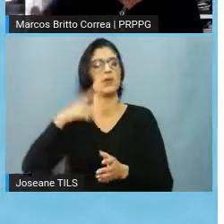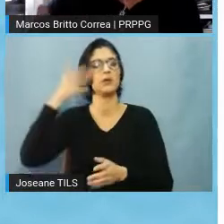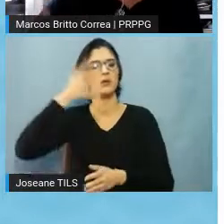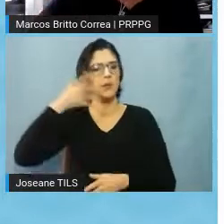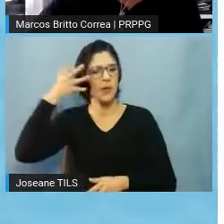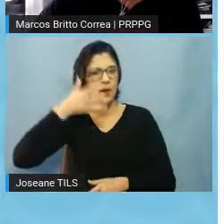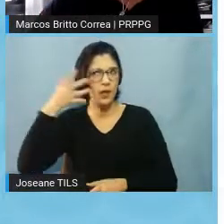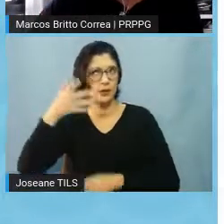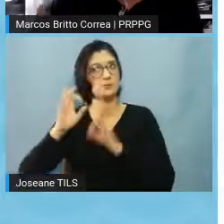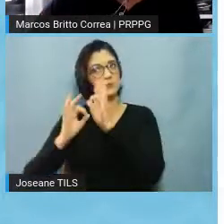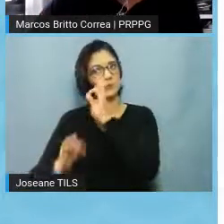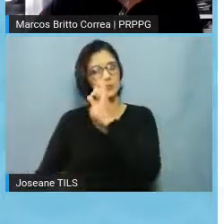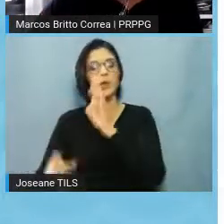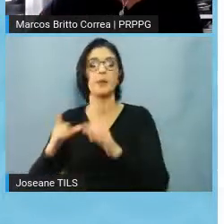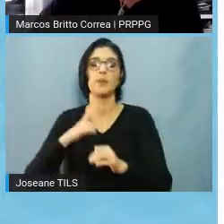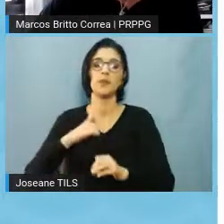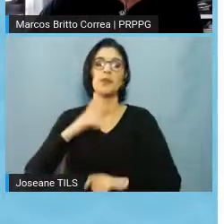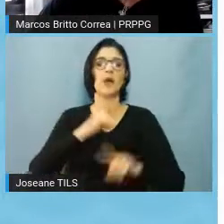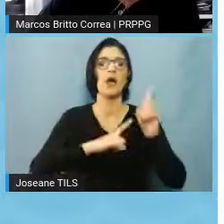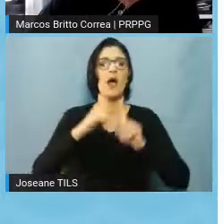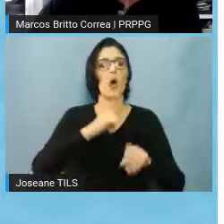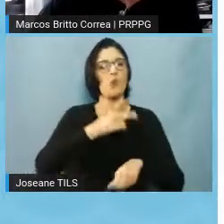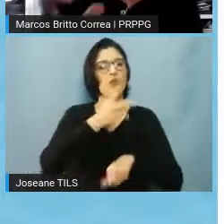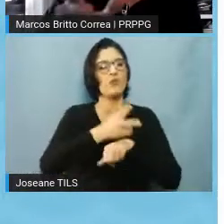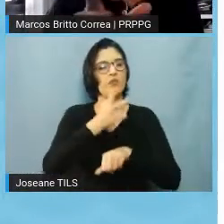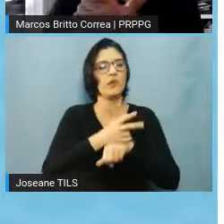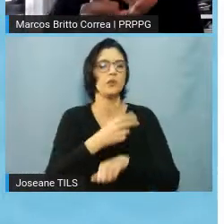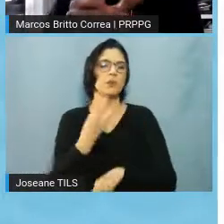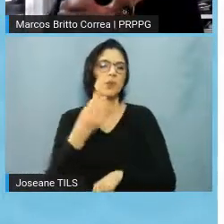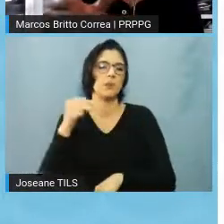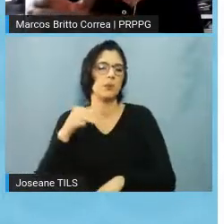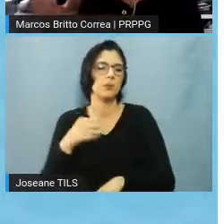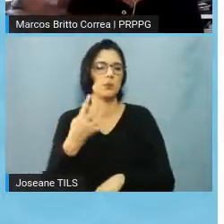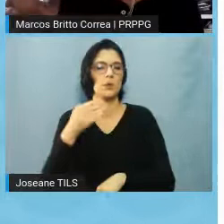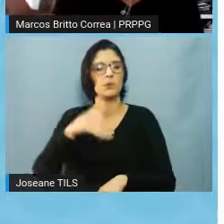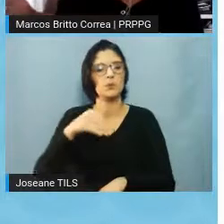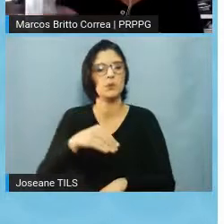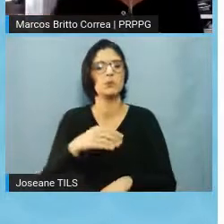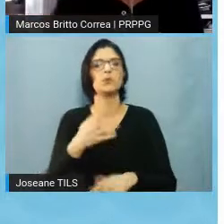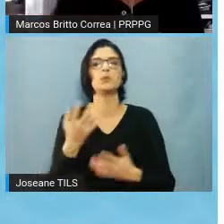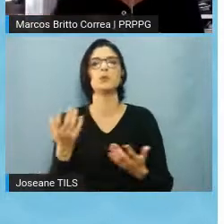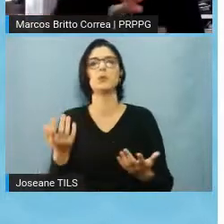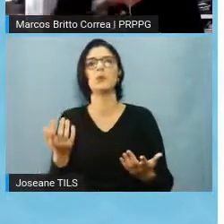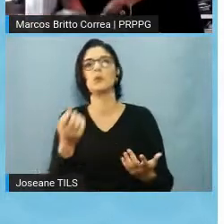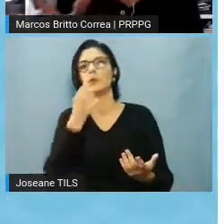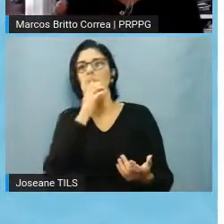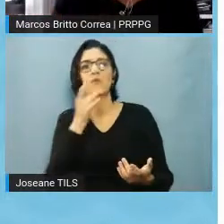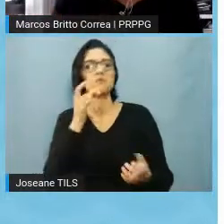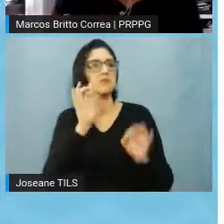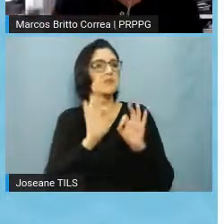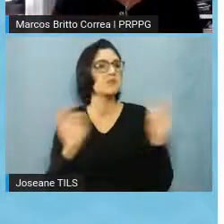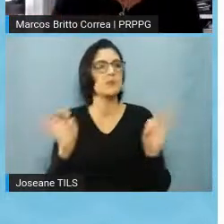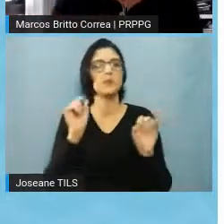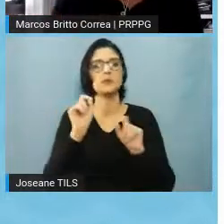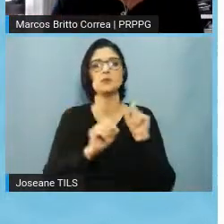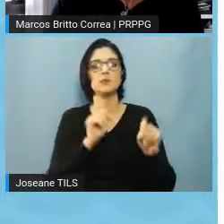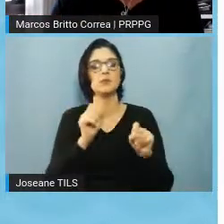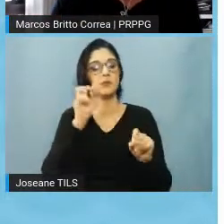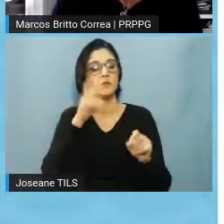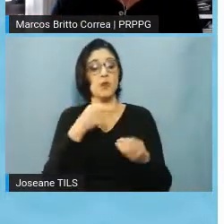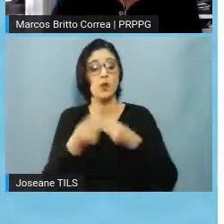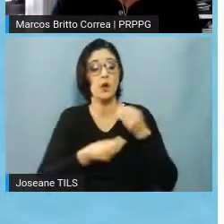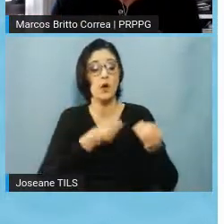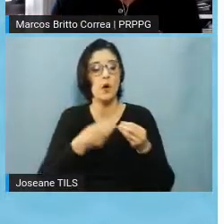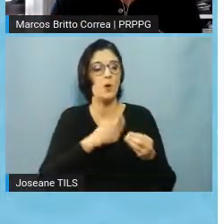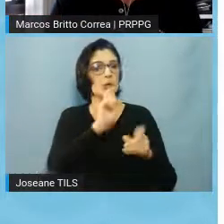mas tem vídeos animados, né, de três, quatro minutos, sobre cada pequeno aspecto, né, da submissão dos projetos na Plataforma